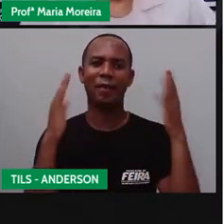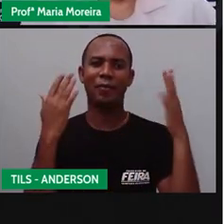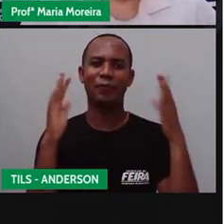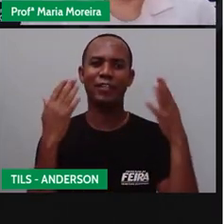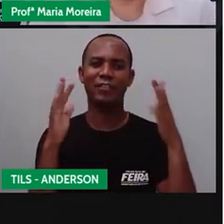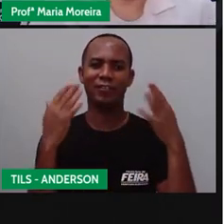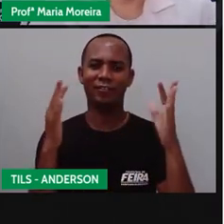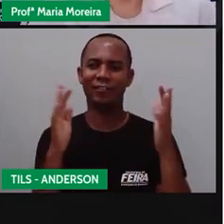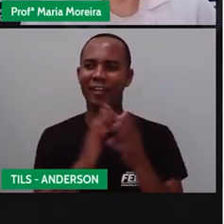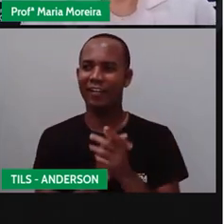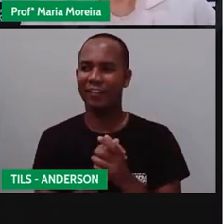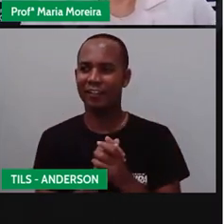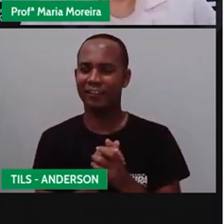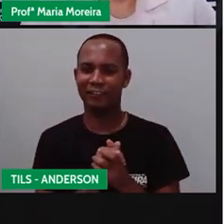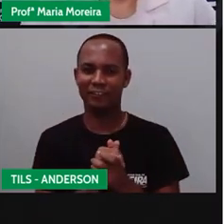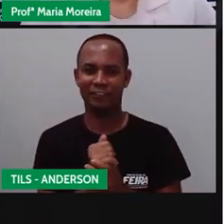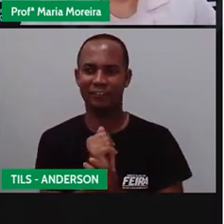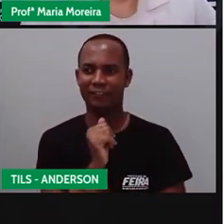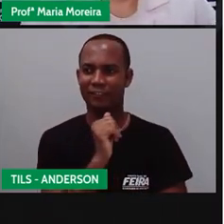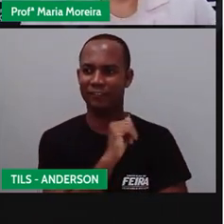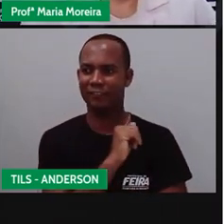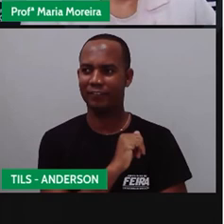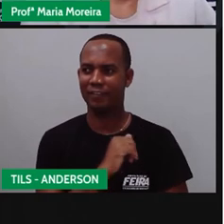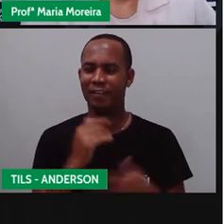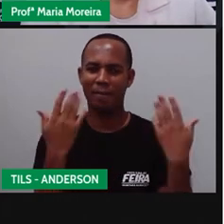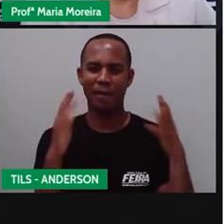Pois é. Pois é.